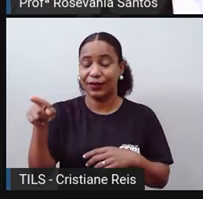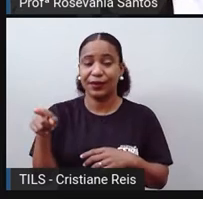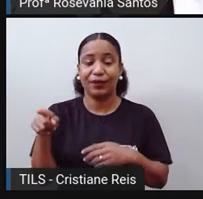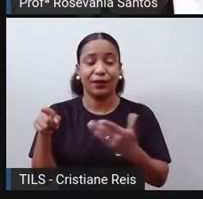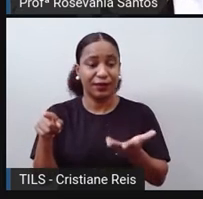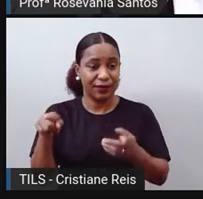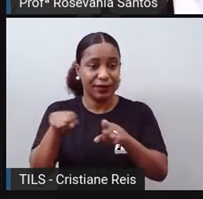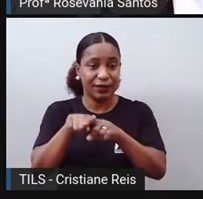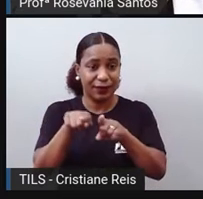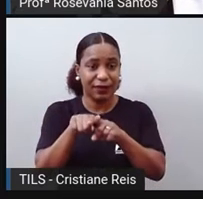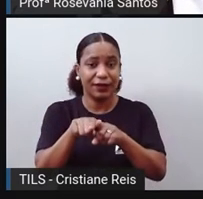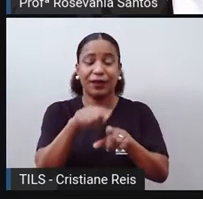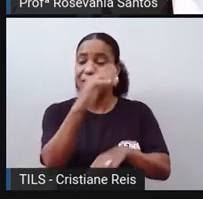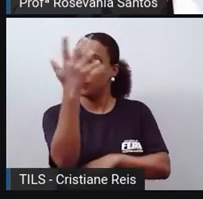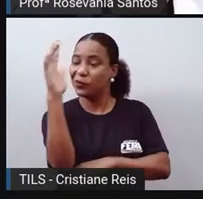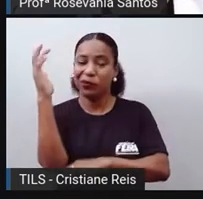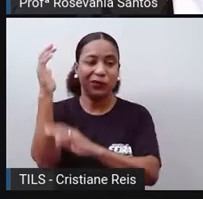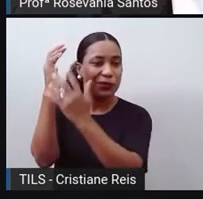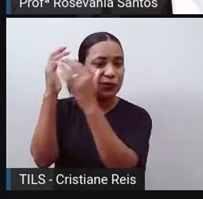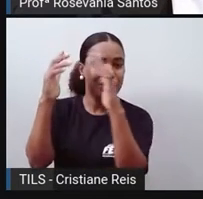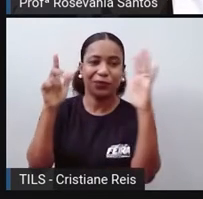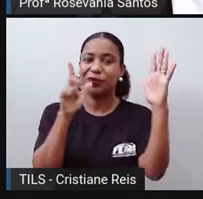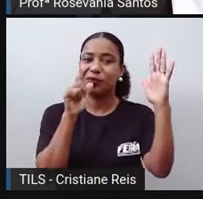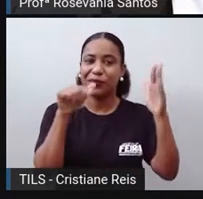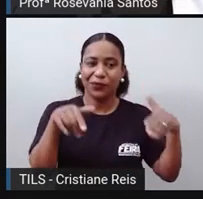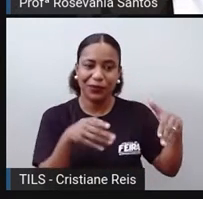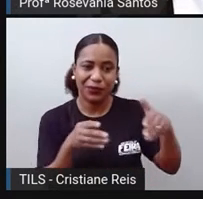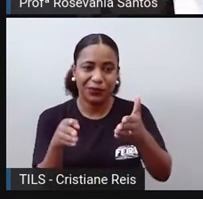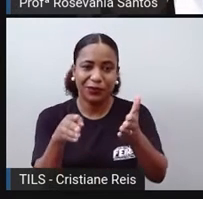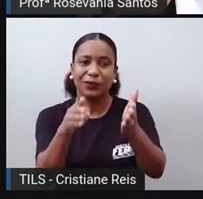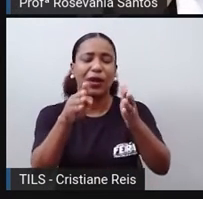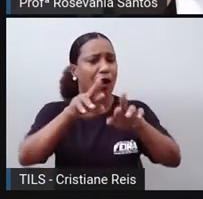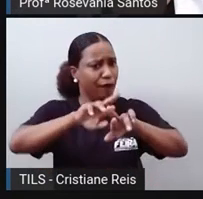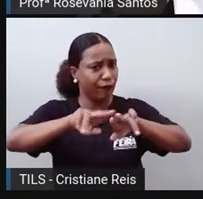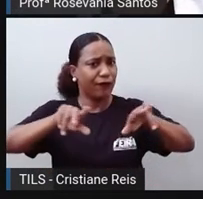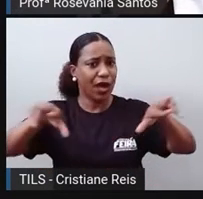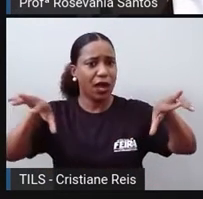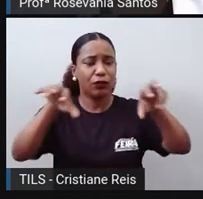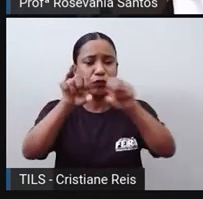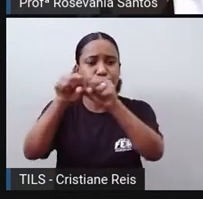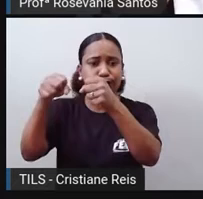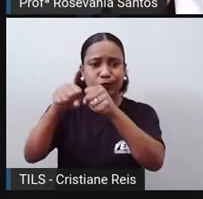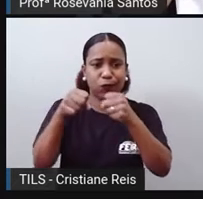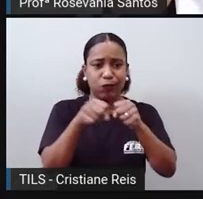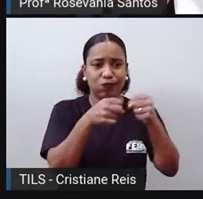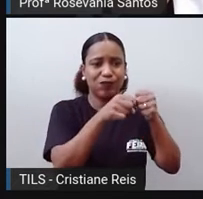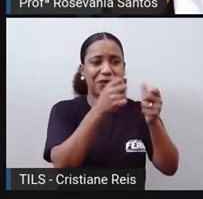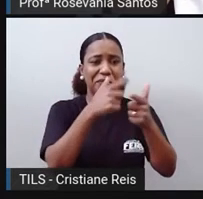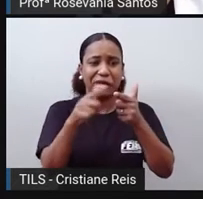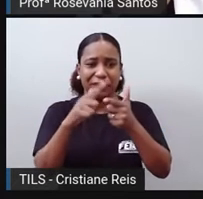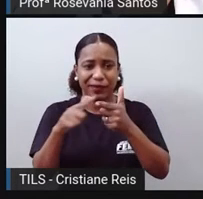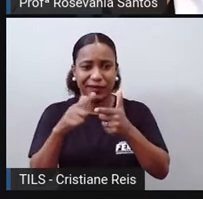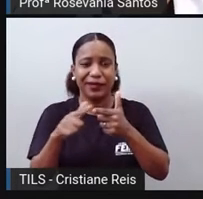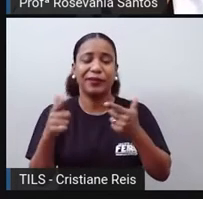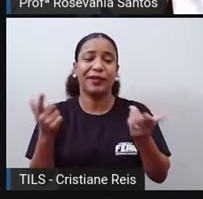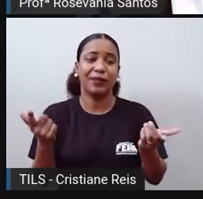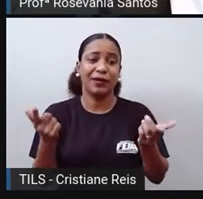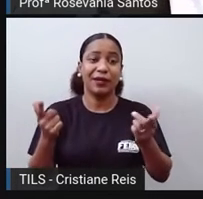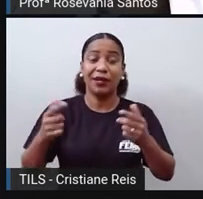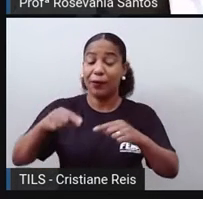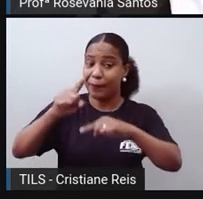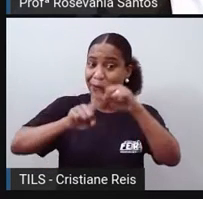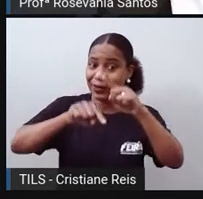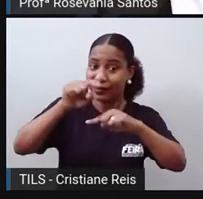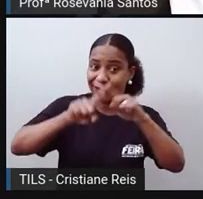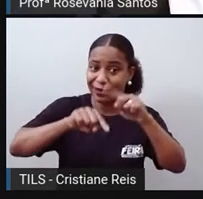elementos naturais. Então, aumentam os problemas ambientais, principalmente relacionados com a exaustão da retirada de matérias-primas.